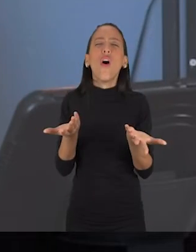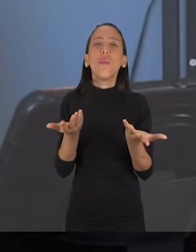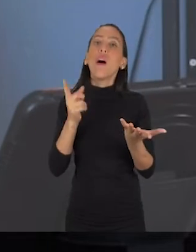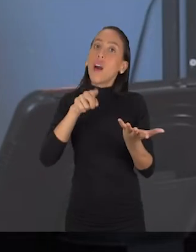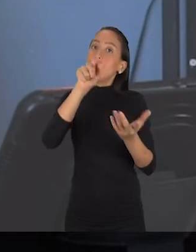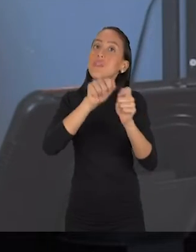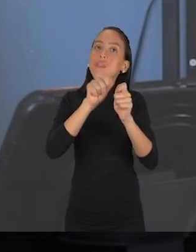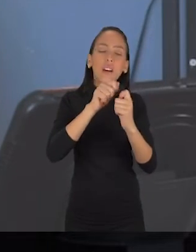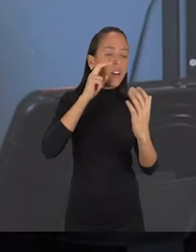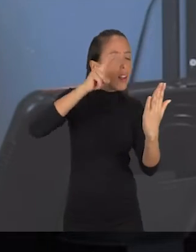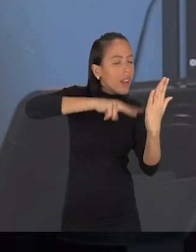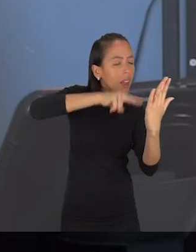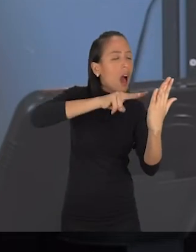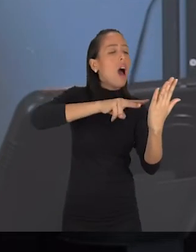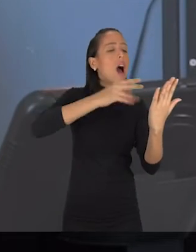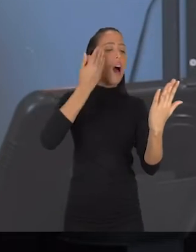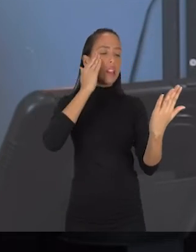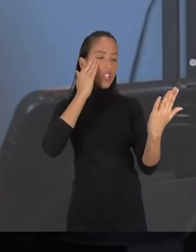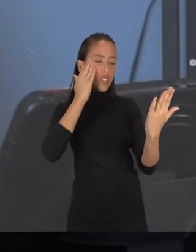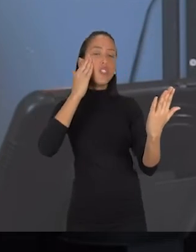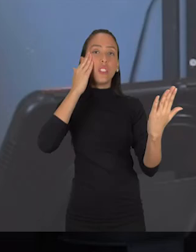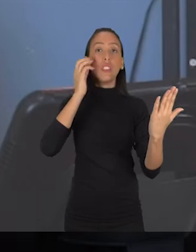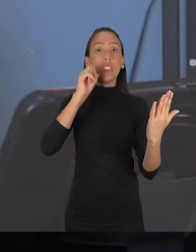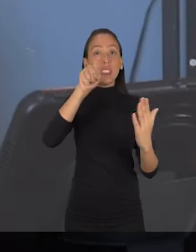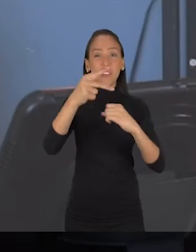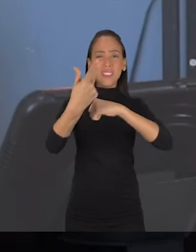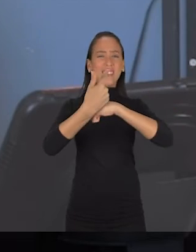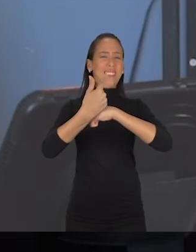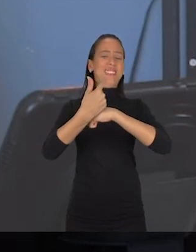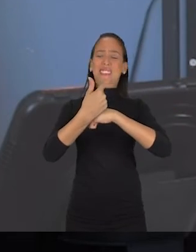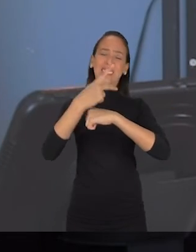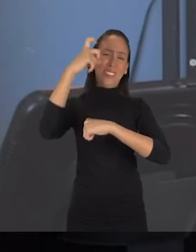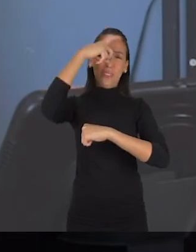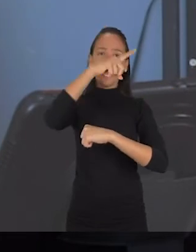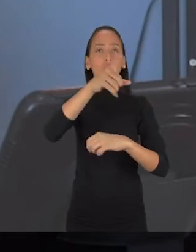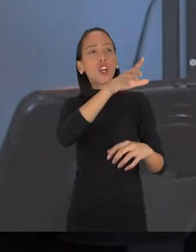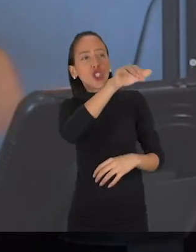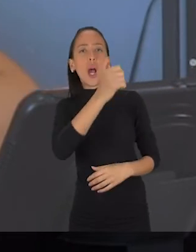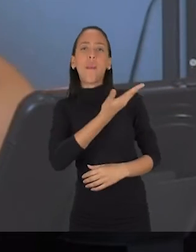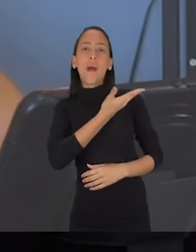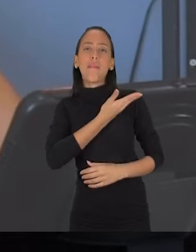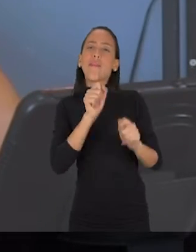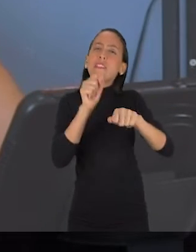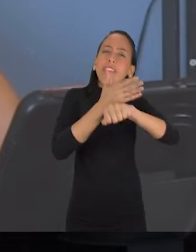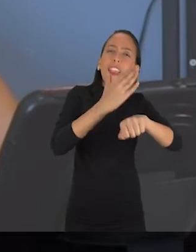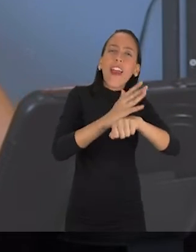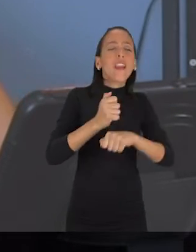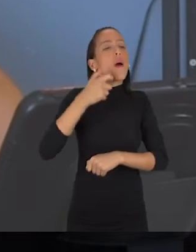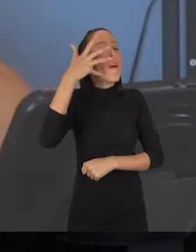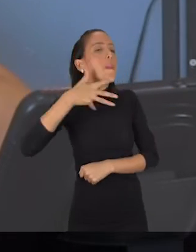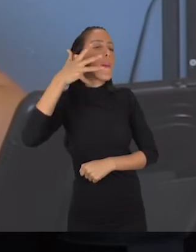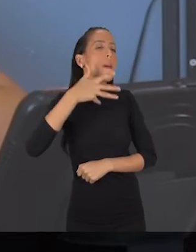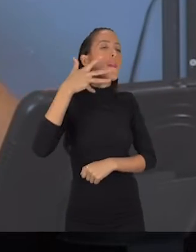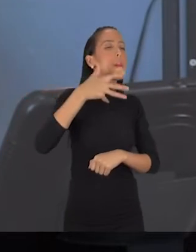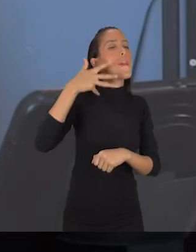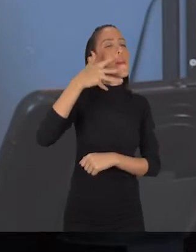sobre o que você tá falando. Se você tiver muita dificuldade de falar com a câmera, convida um amigo, treina com ele, conta a história do seu roteiro pra ele.